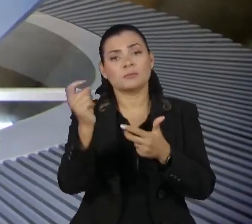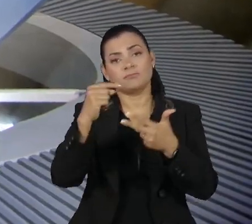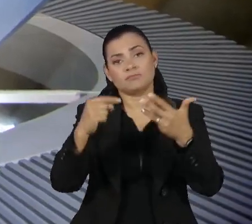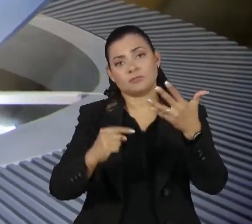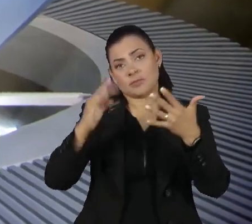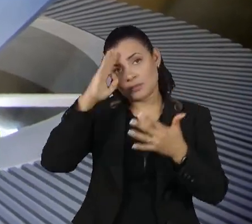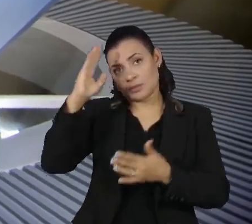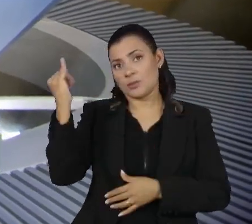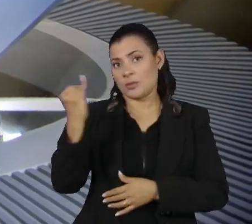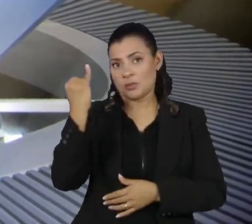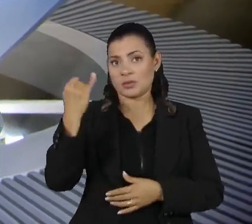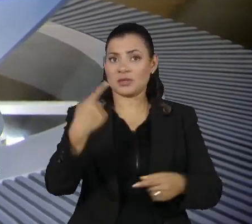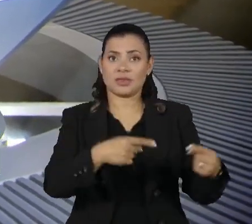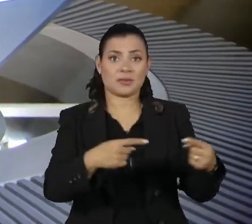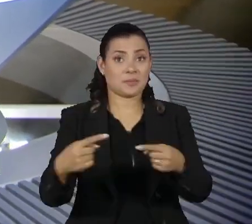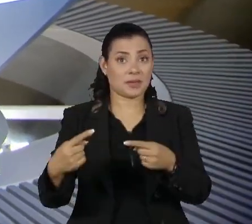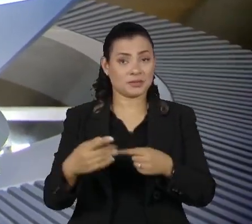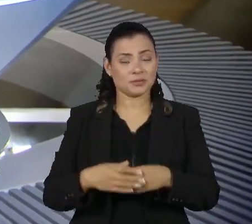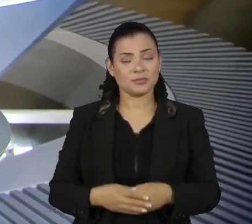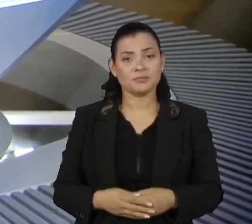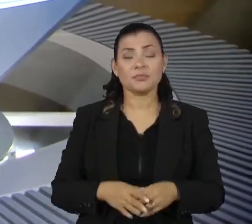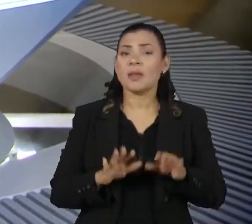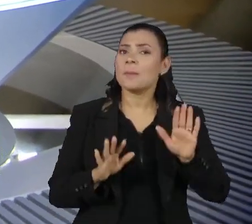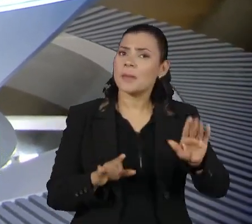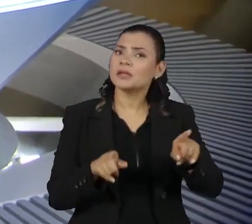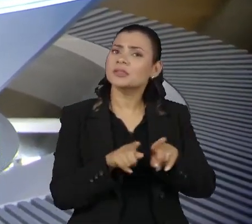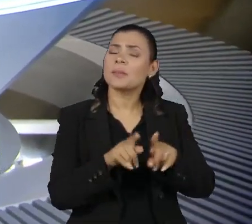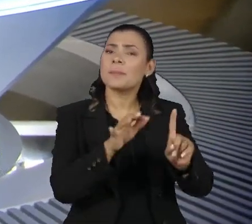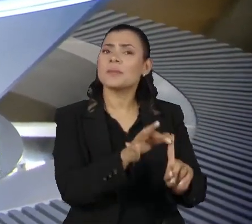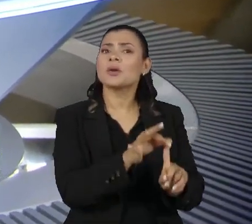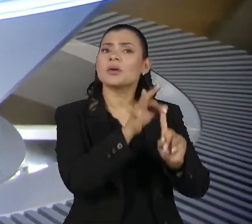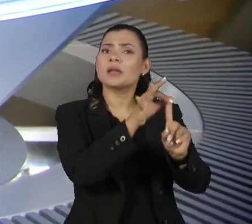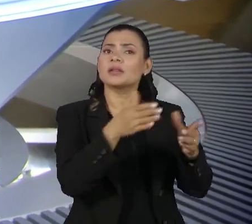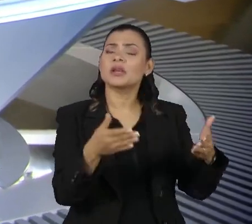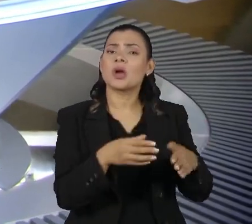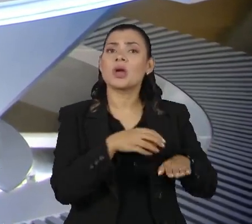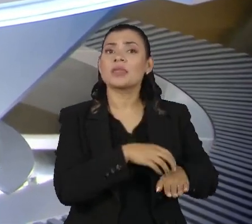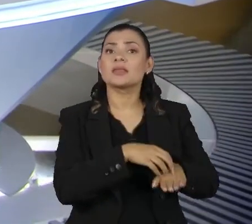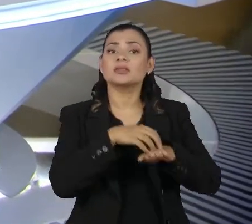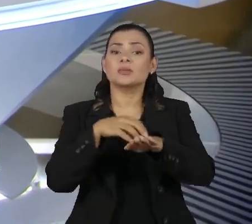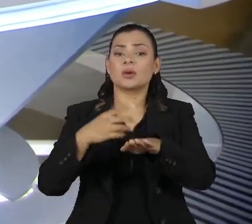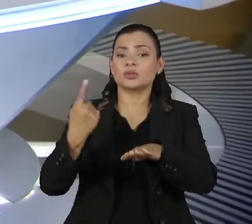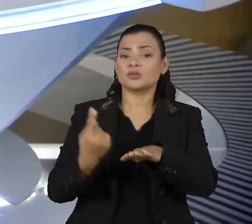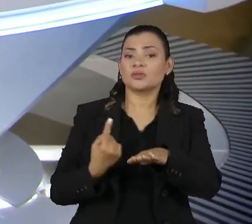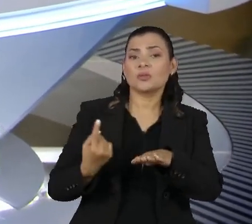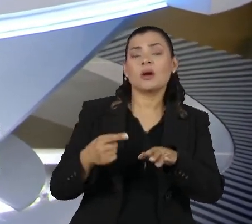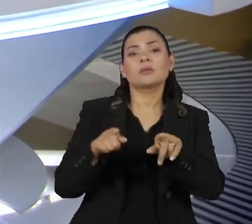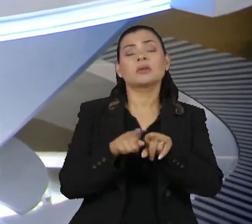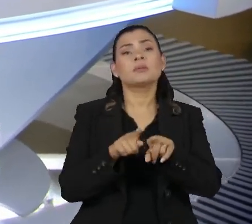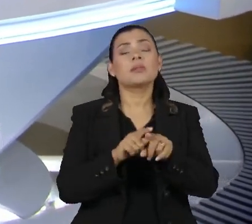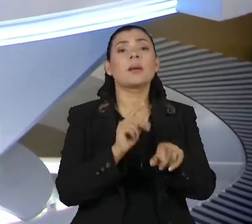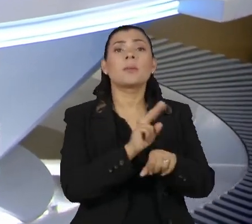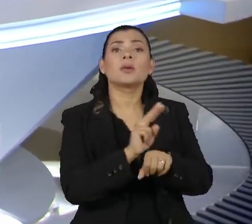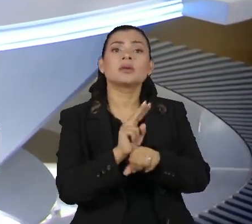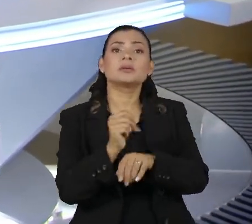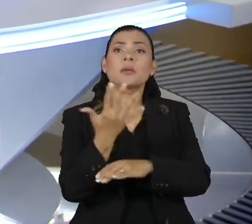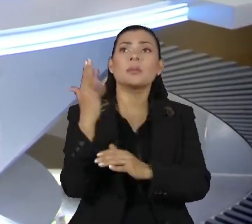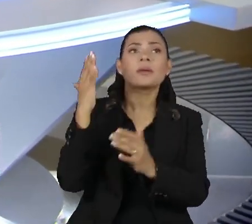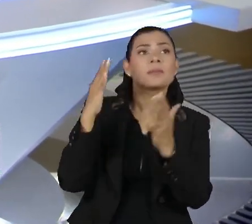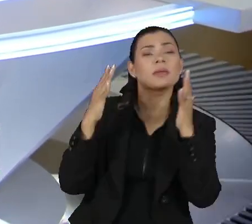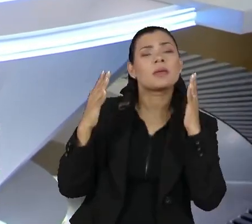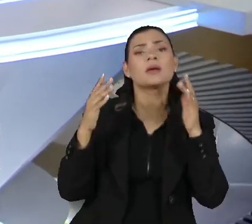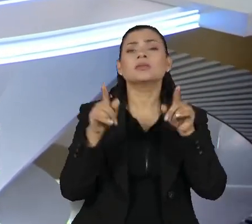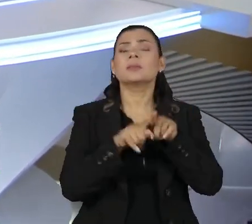pontos importantes nesse debate. E por outro lado, a priorização do transporte individual, as medidas reais de proteção do meio ambiente